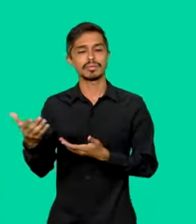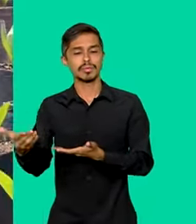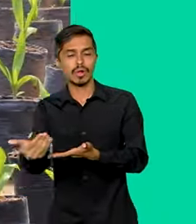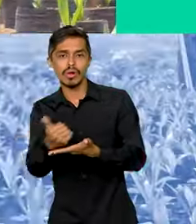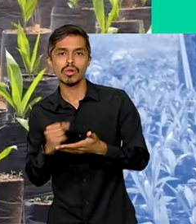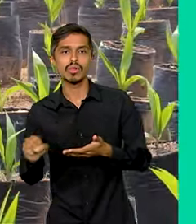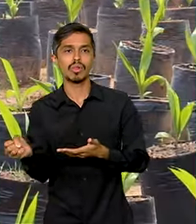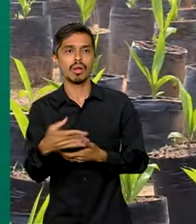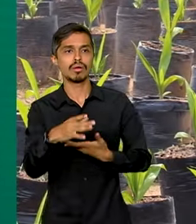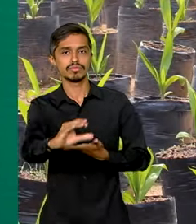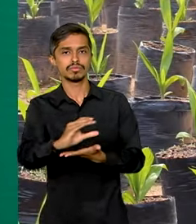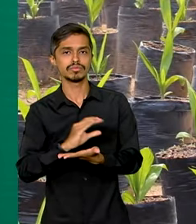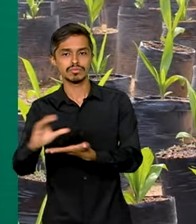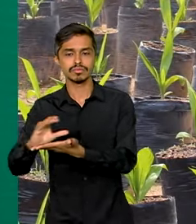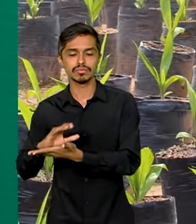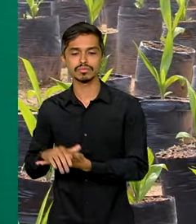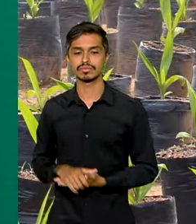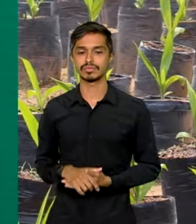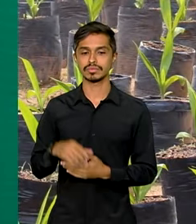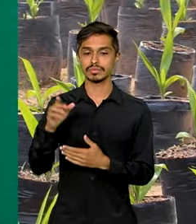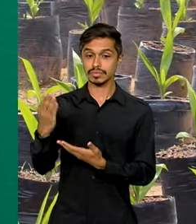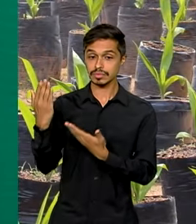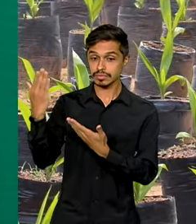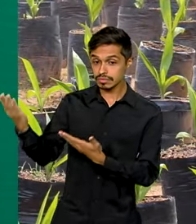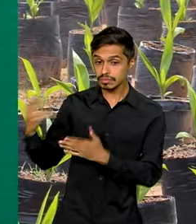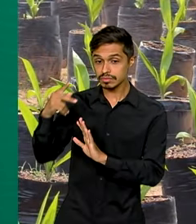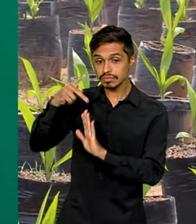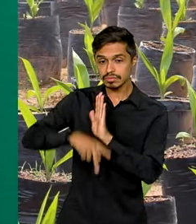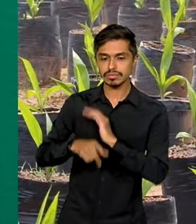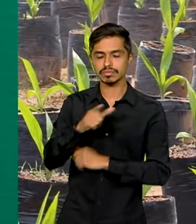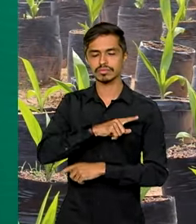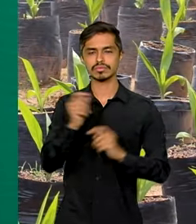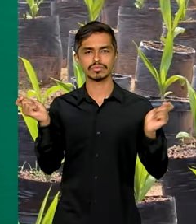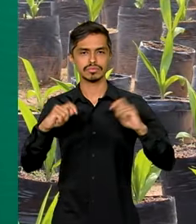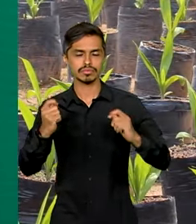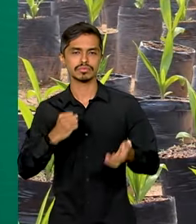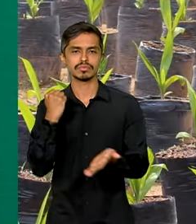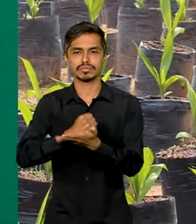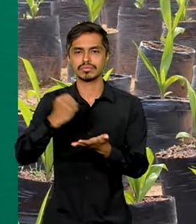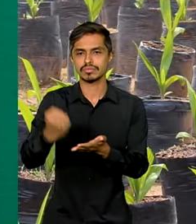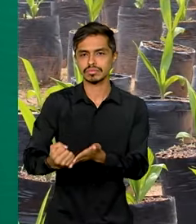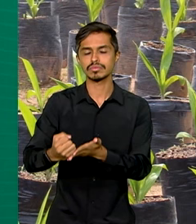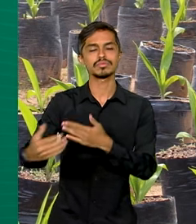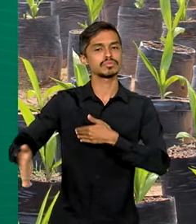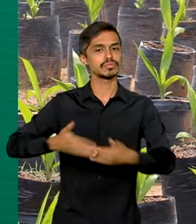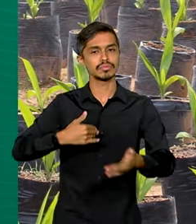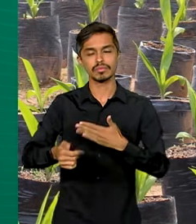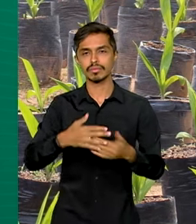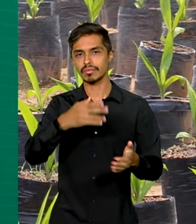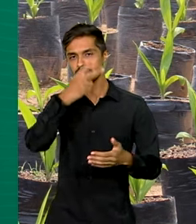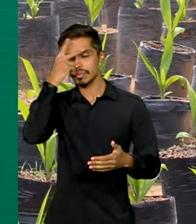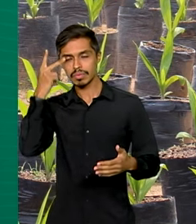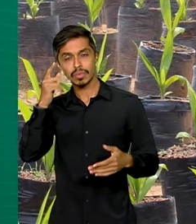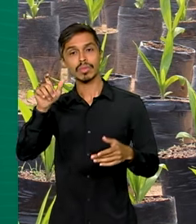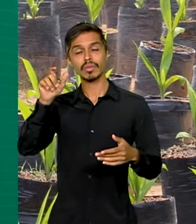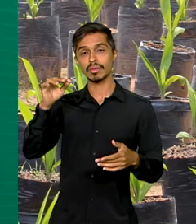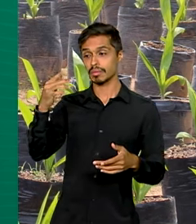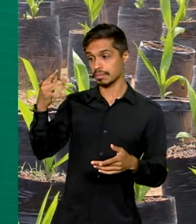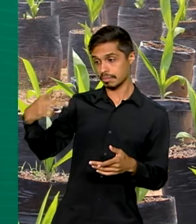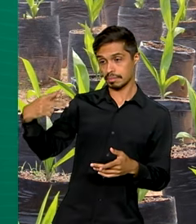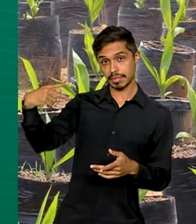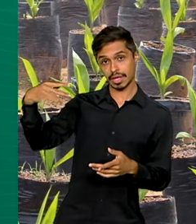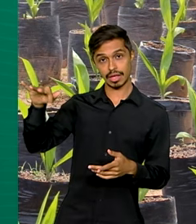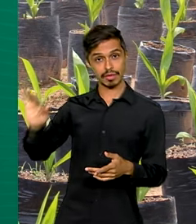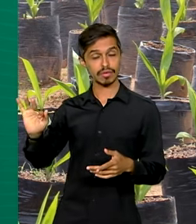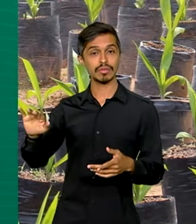O Procap Credit ampliou a possibilidade de contratação para qualquer cooperado pessoa física de uma